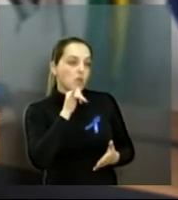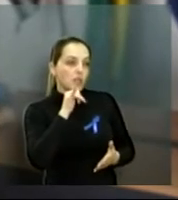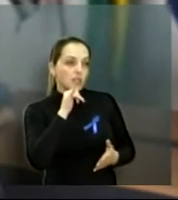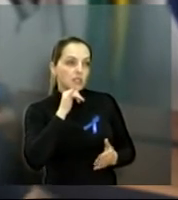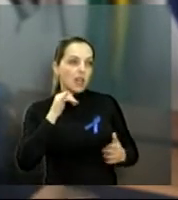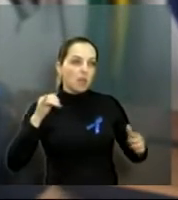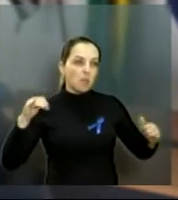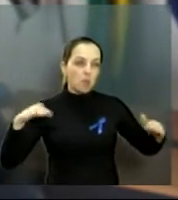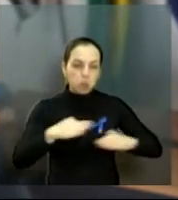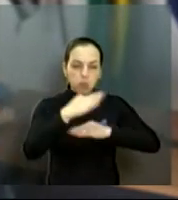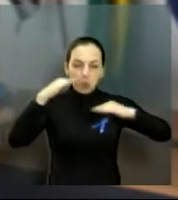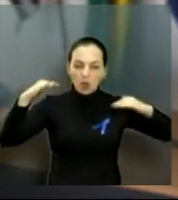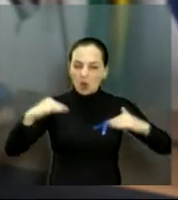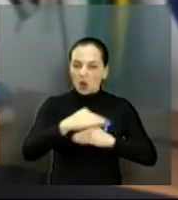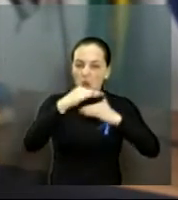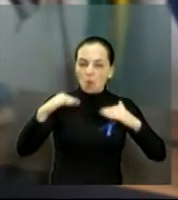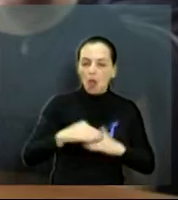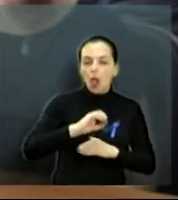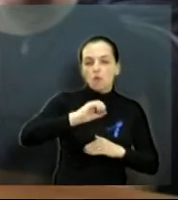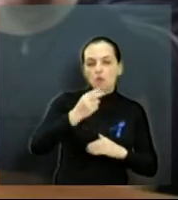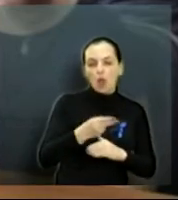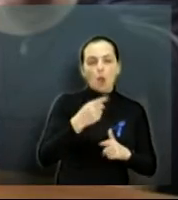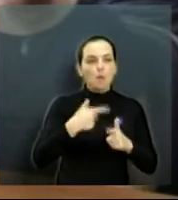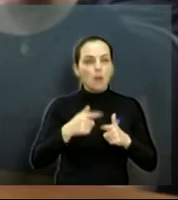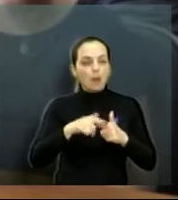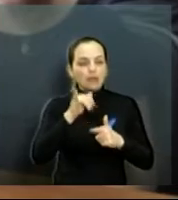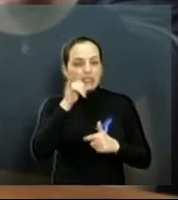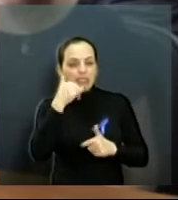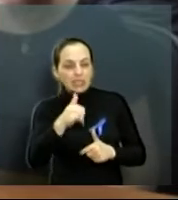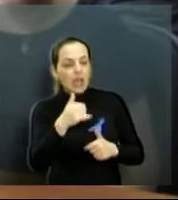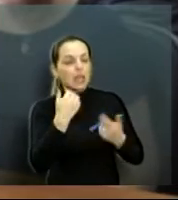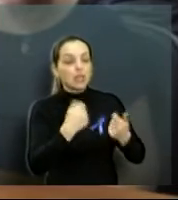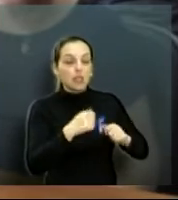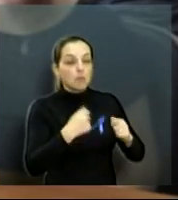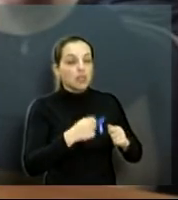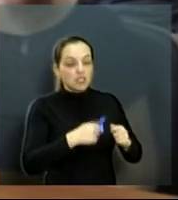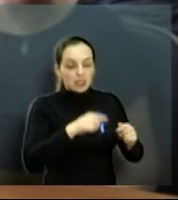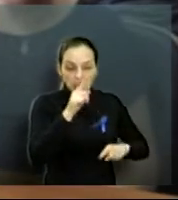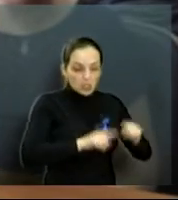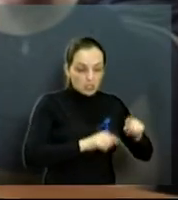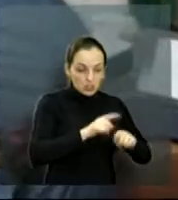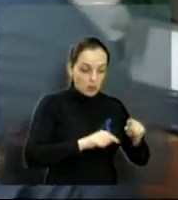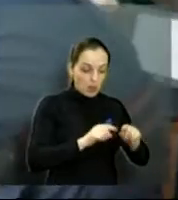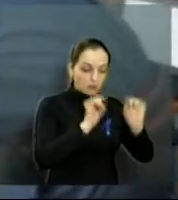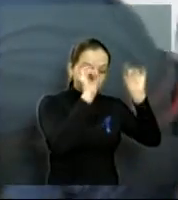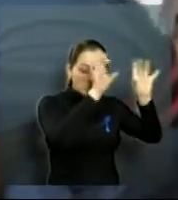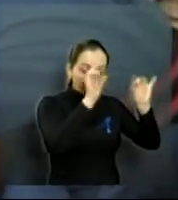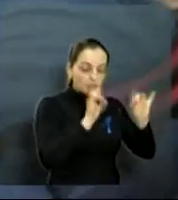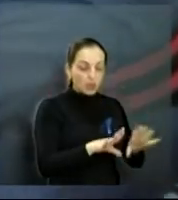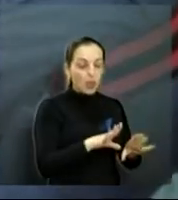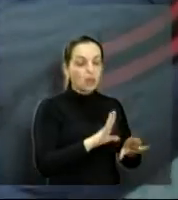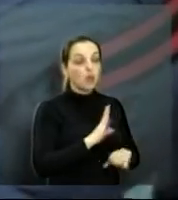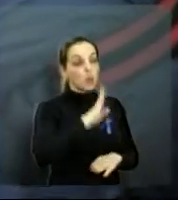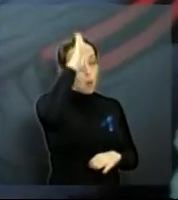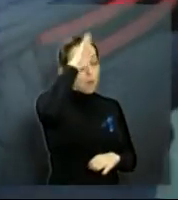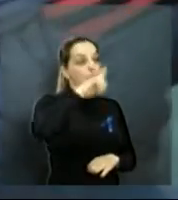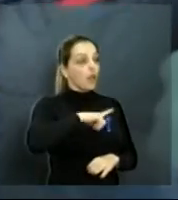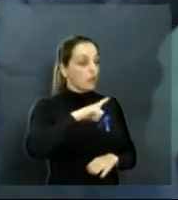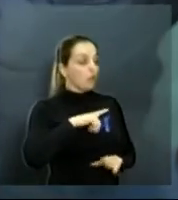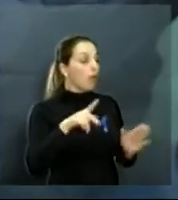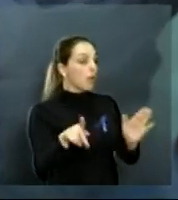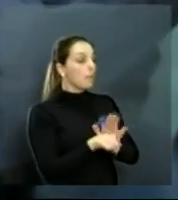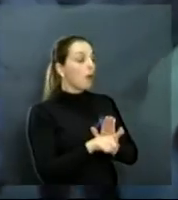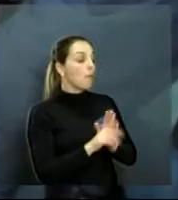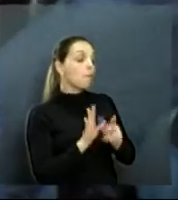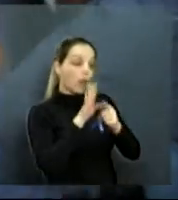encarceramento, um choque elétrico, que necessita de um equipamento mais específico, o bombeiro tem esse equipamento mais específico